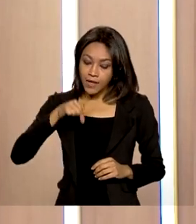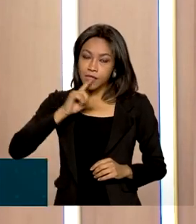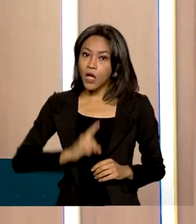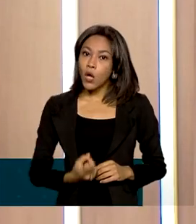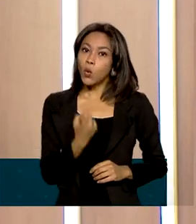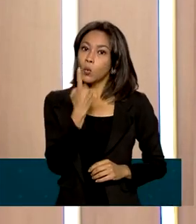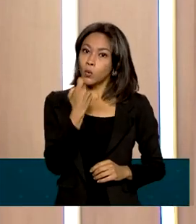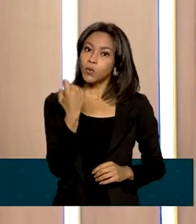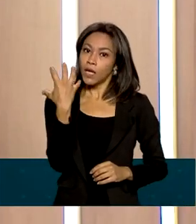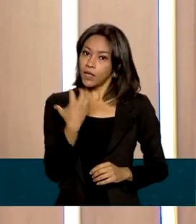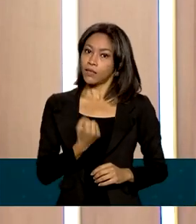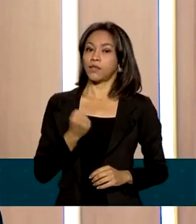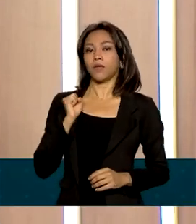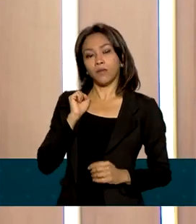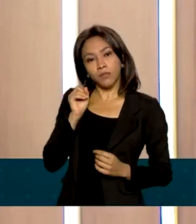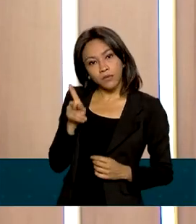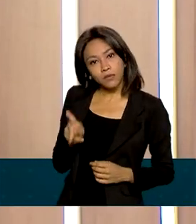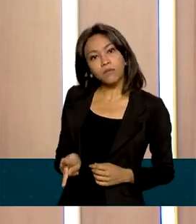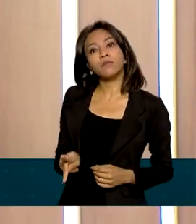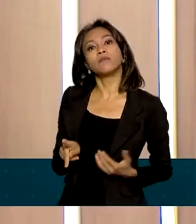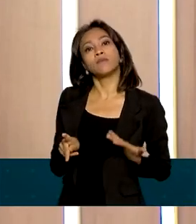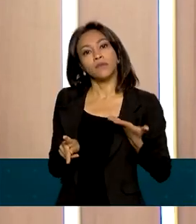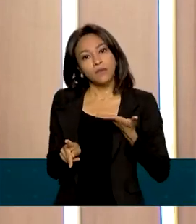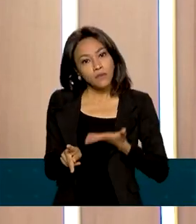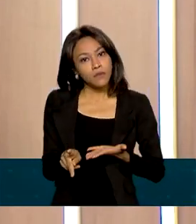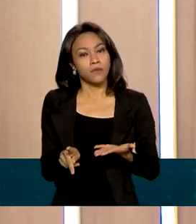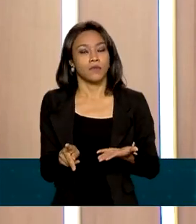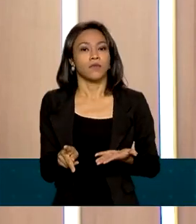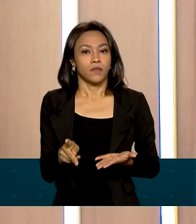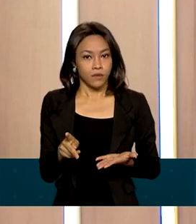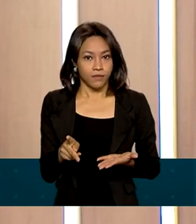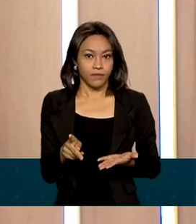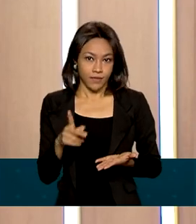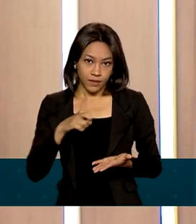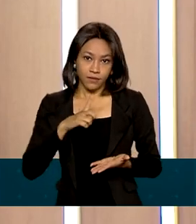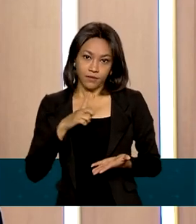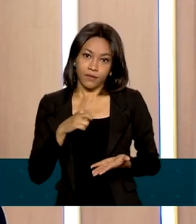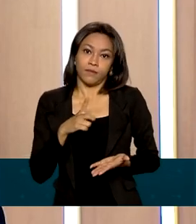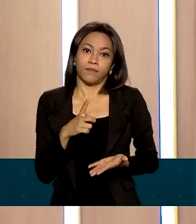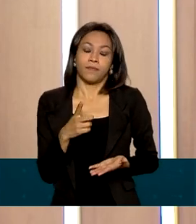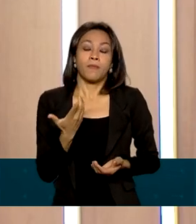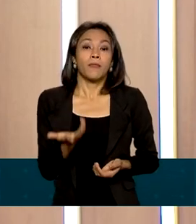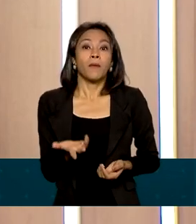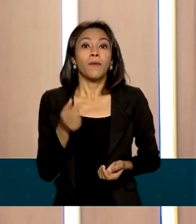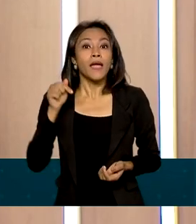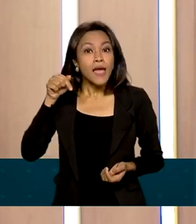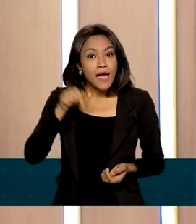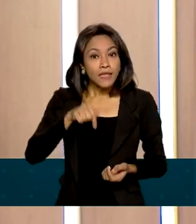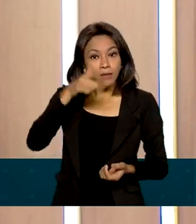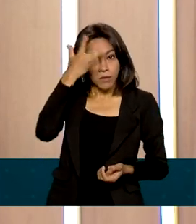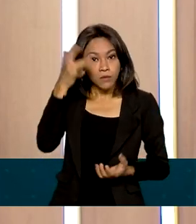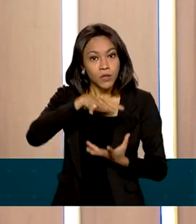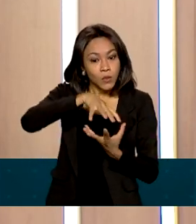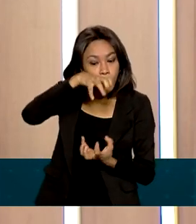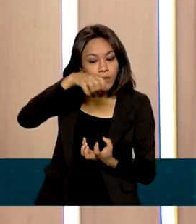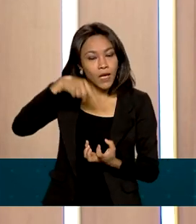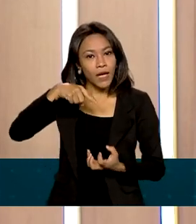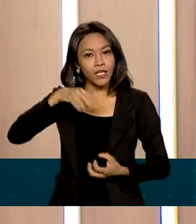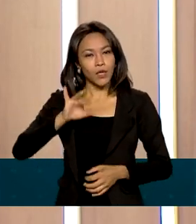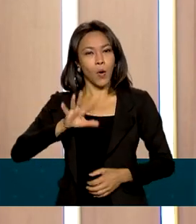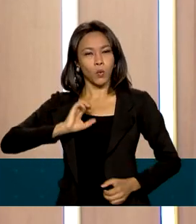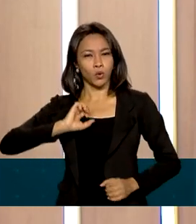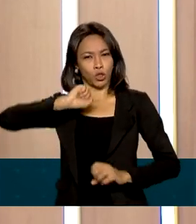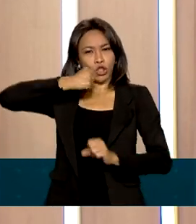beneficiário, é o único detentor de algum tipo de renda, então, ele se torna automaticamente o chefe da